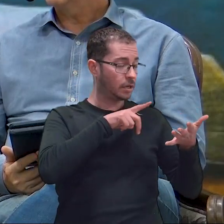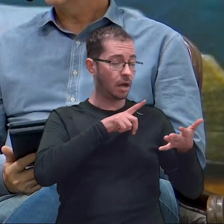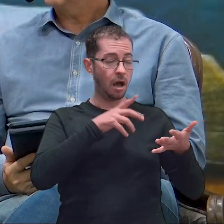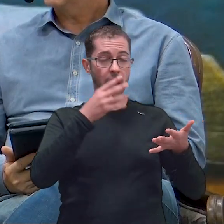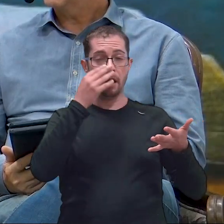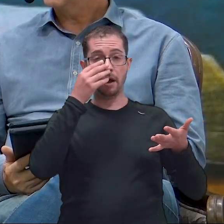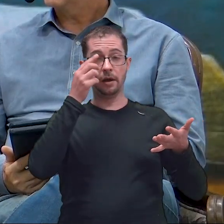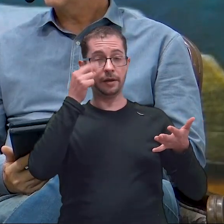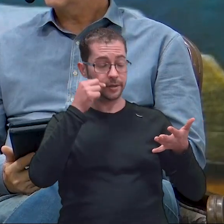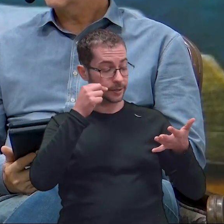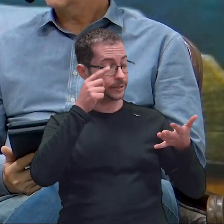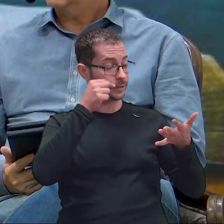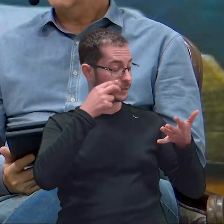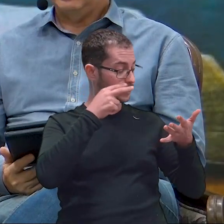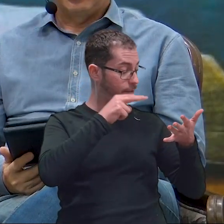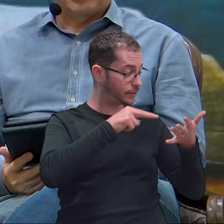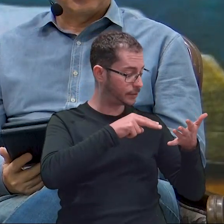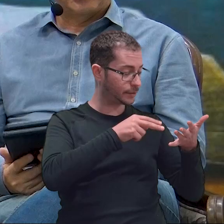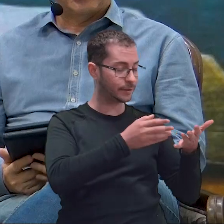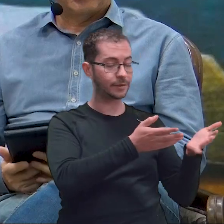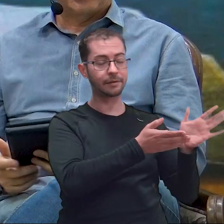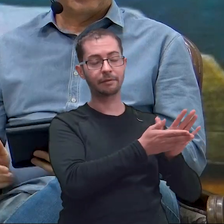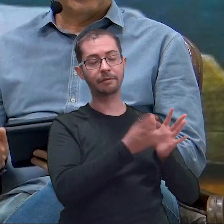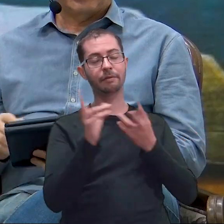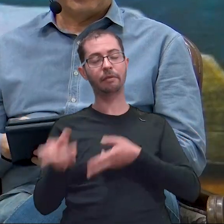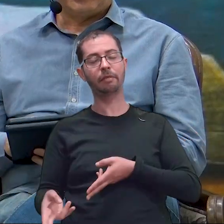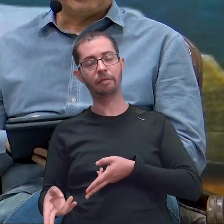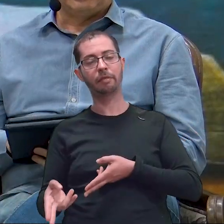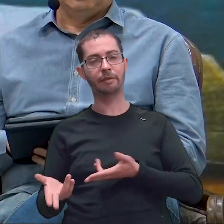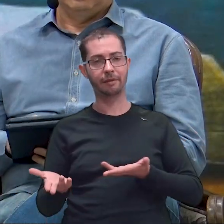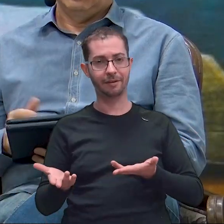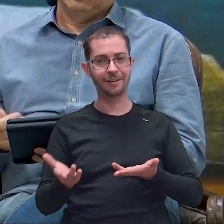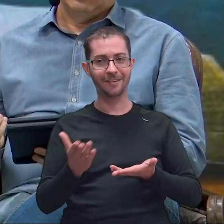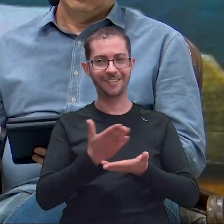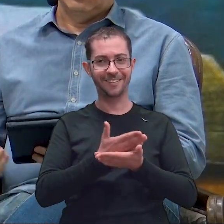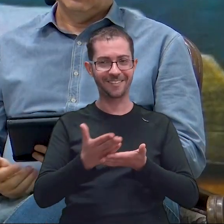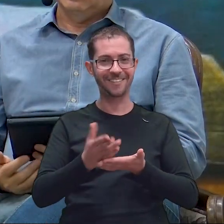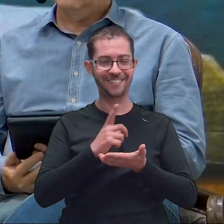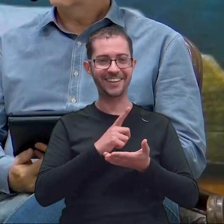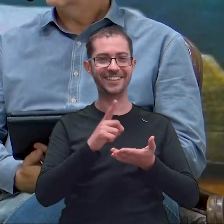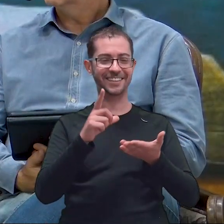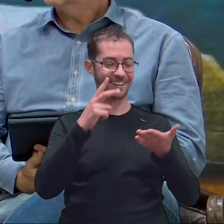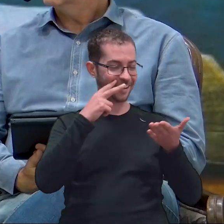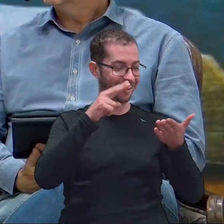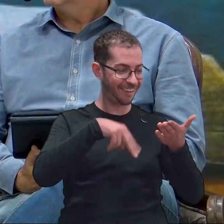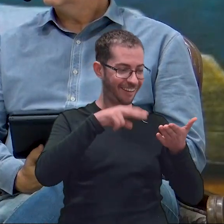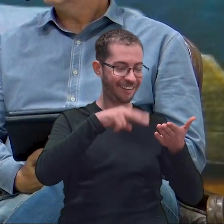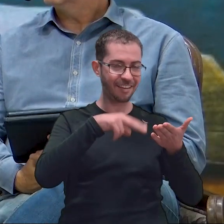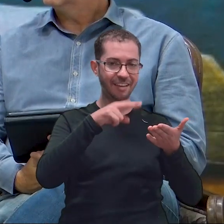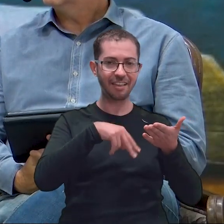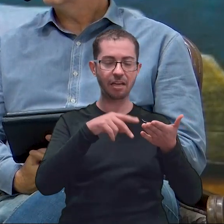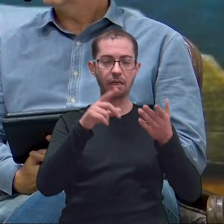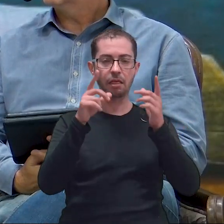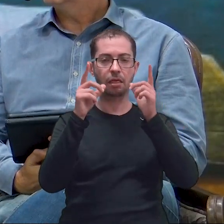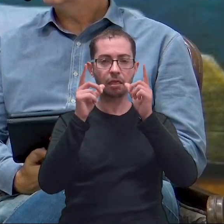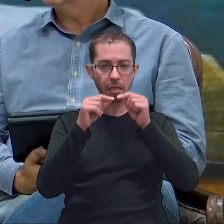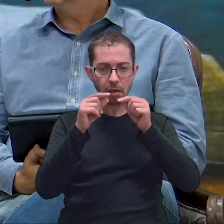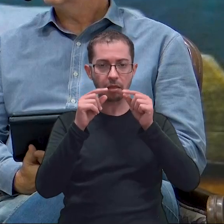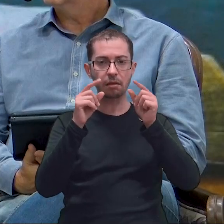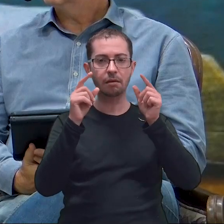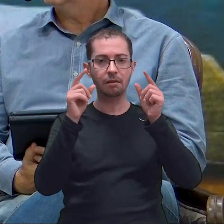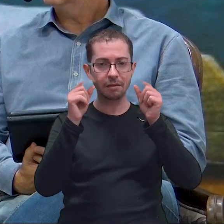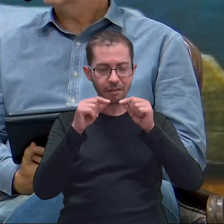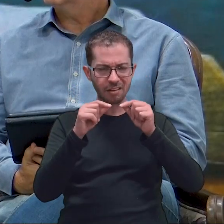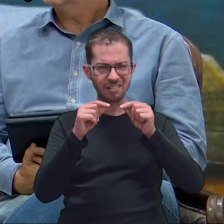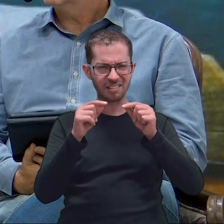lá que hora, e ela deita ali. E dá sono, porque você começou a ler, cansado do dia. Mas é assim que nós